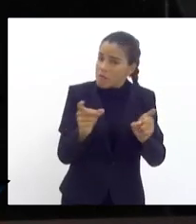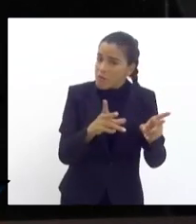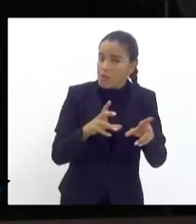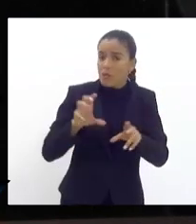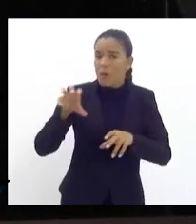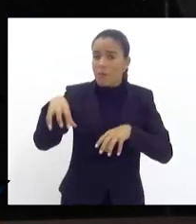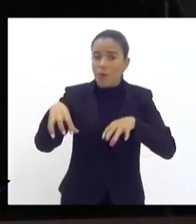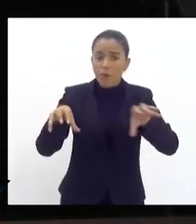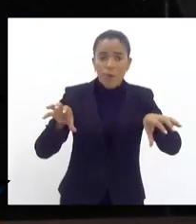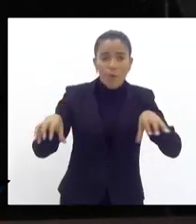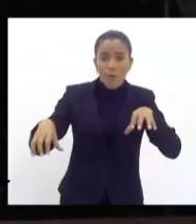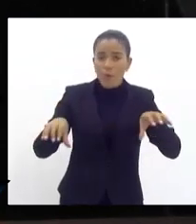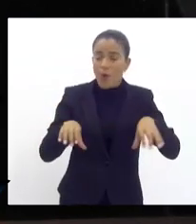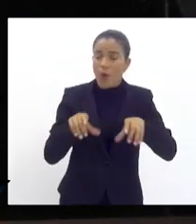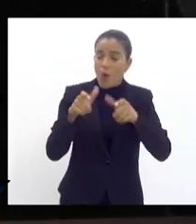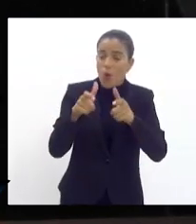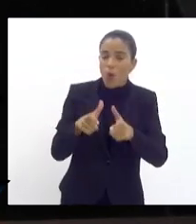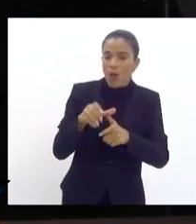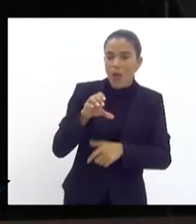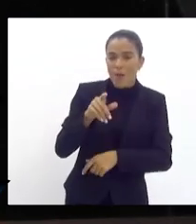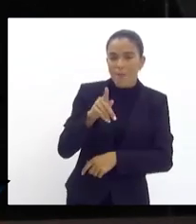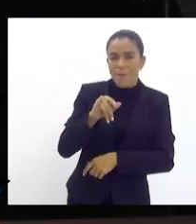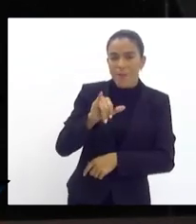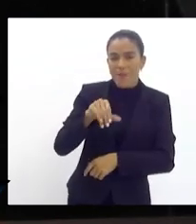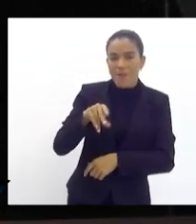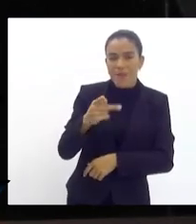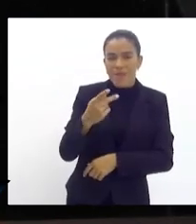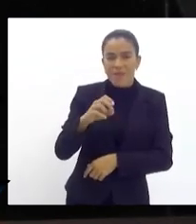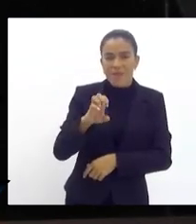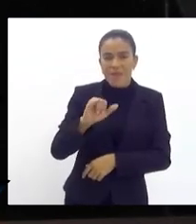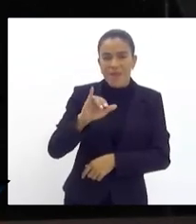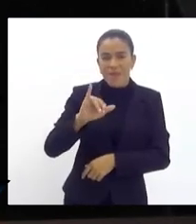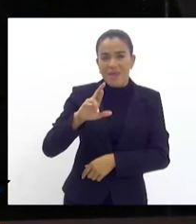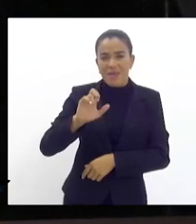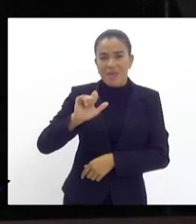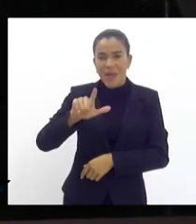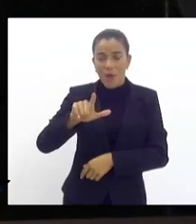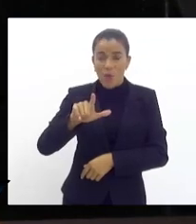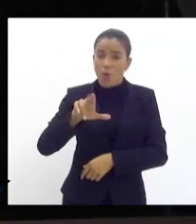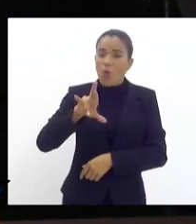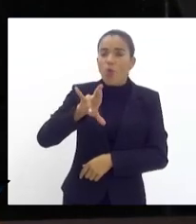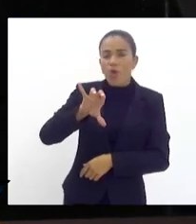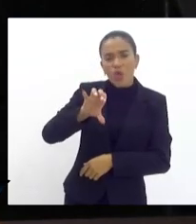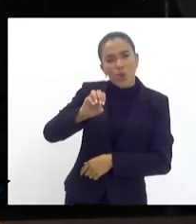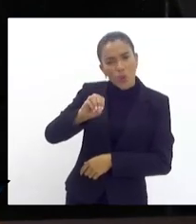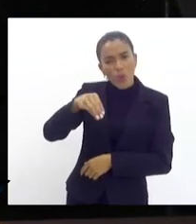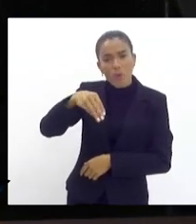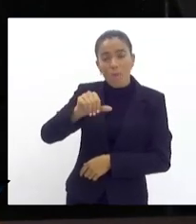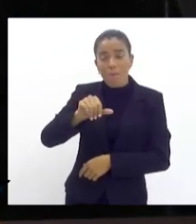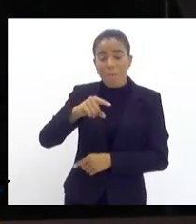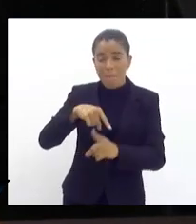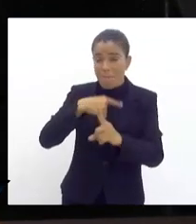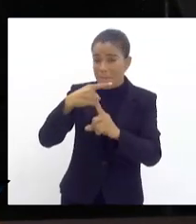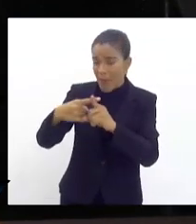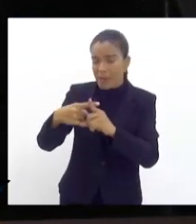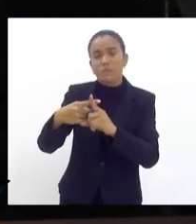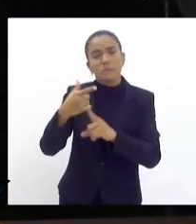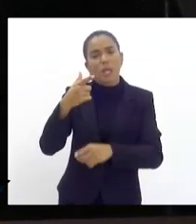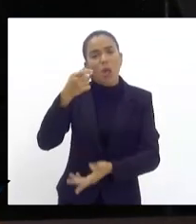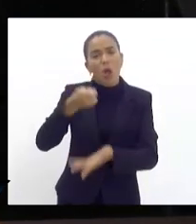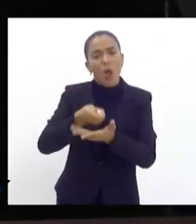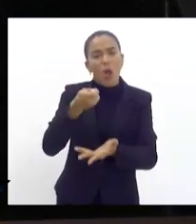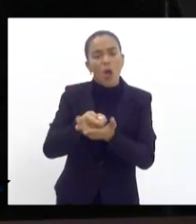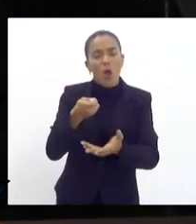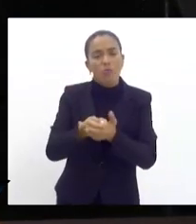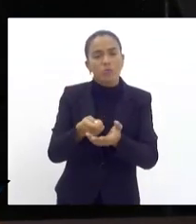dos lotes onde está Pinheal a empresa que ganhou aqui a Mais Rio Mais ela tem por obrigação fazer a instalação da